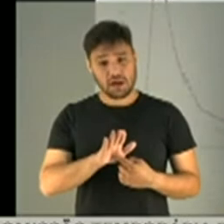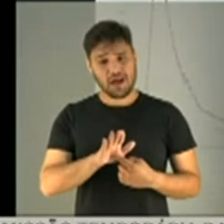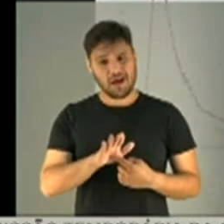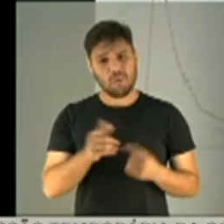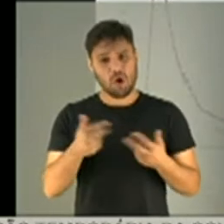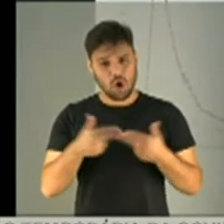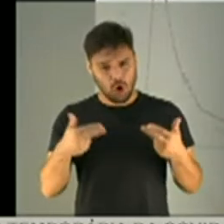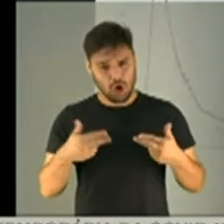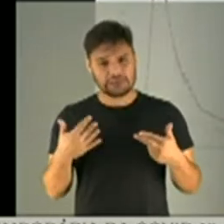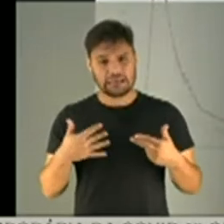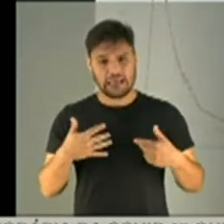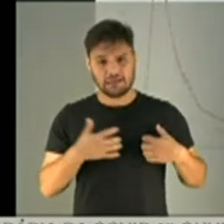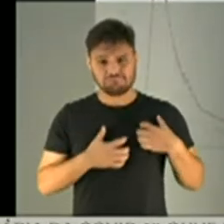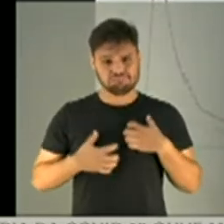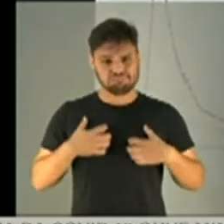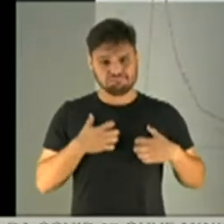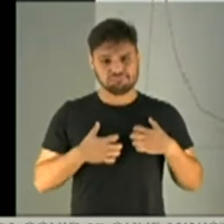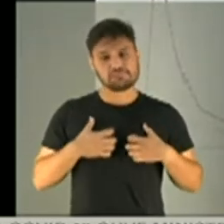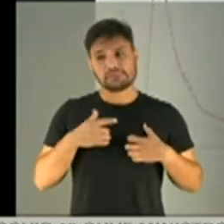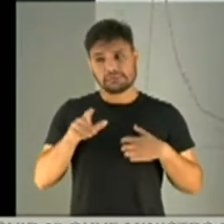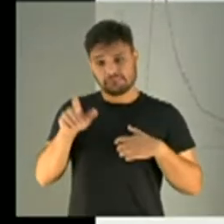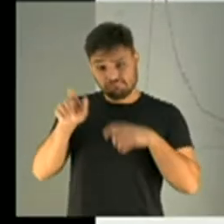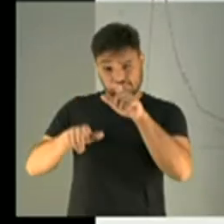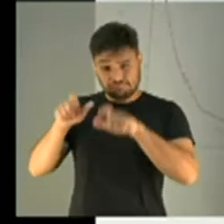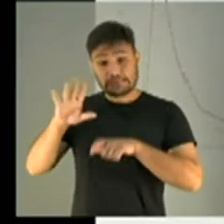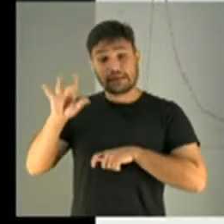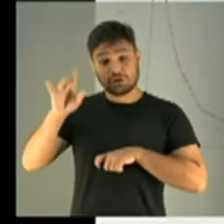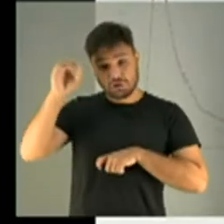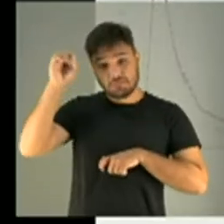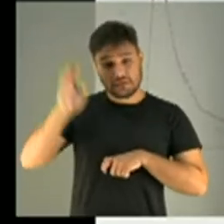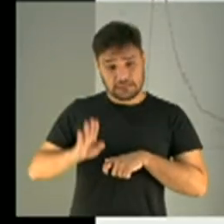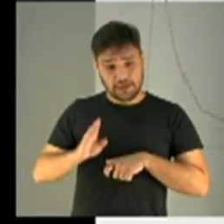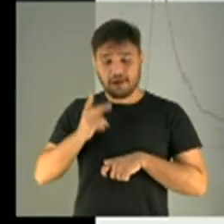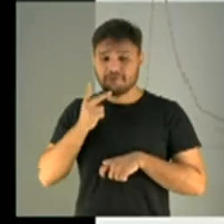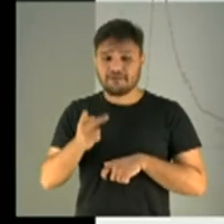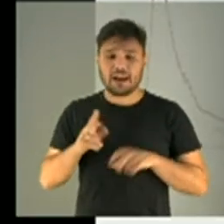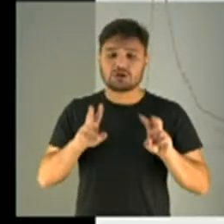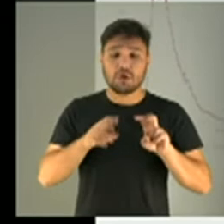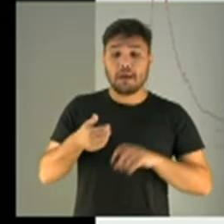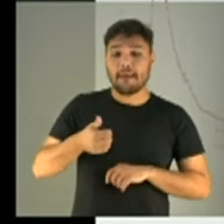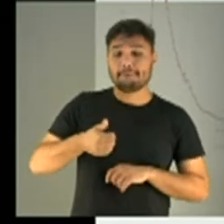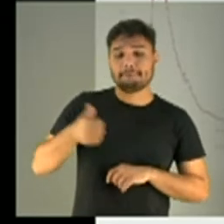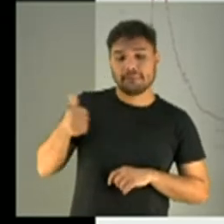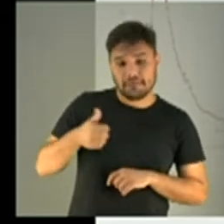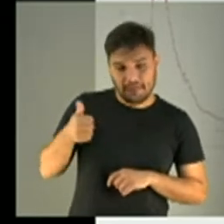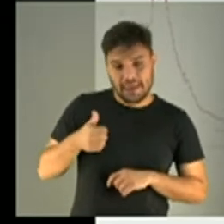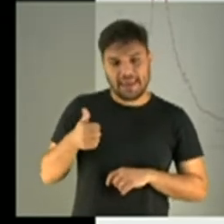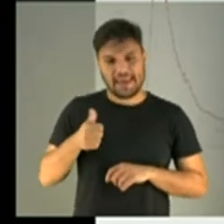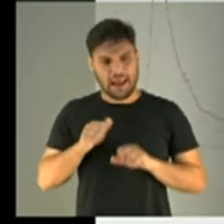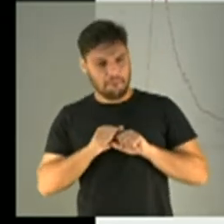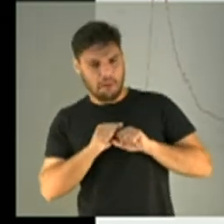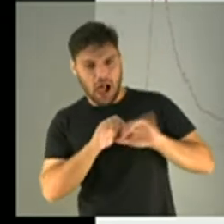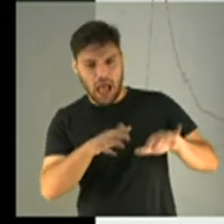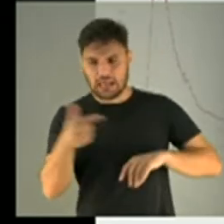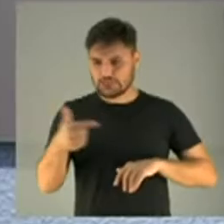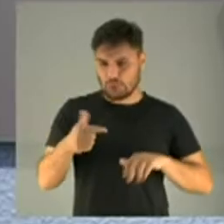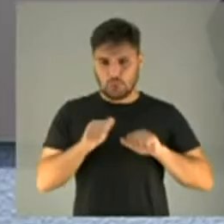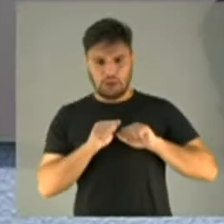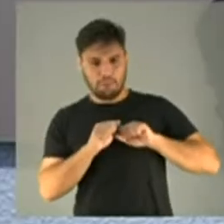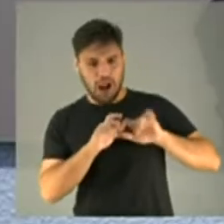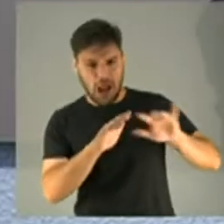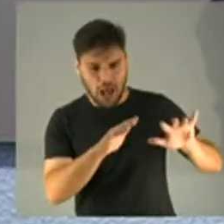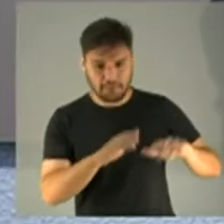causado bastante incomodação nos epidemiologistas brasileiros. Quando a gente fala da primeira onda, da segunda onda, da terceira onda.